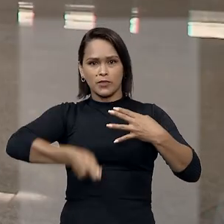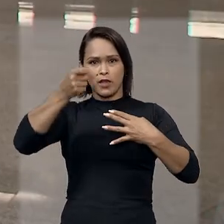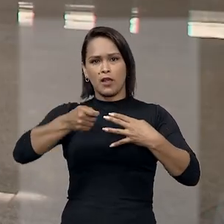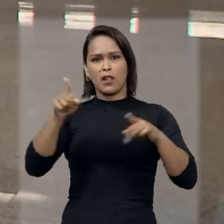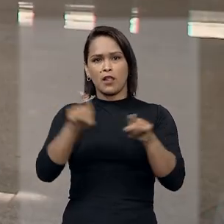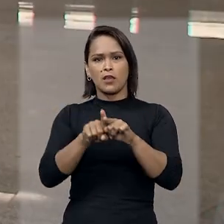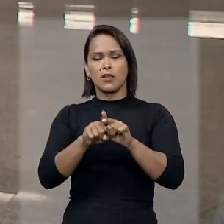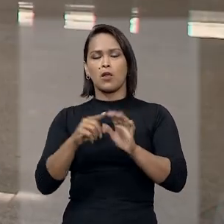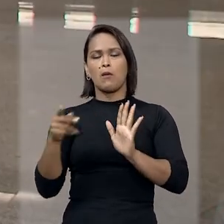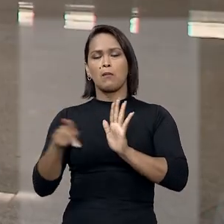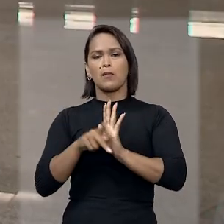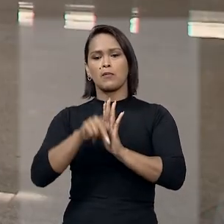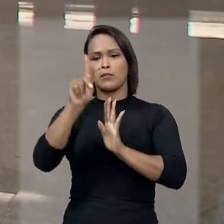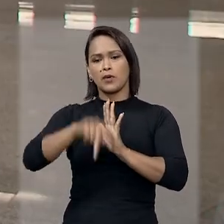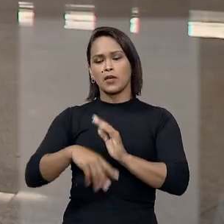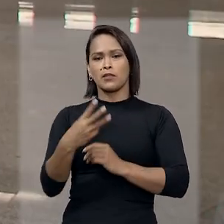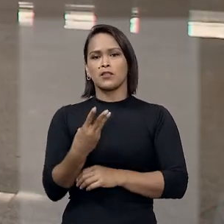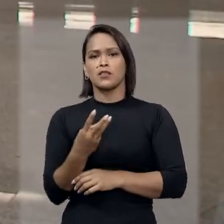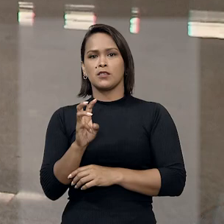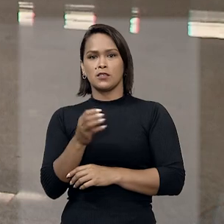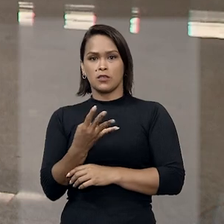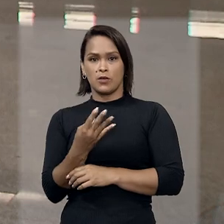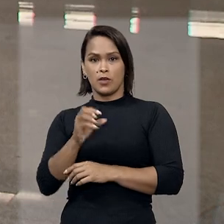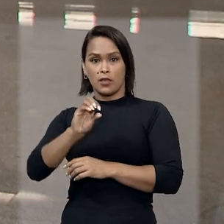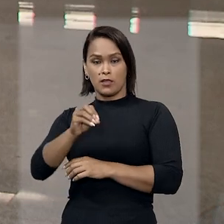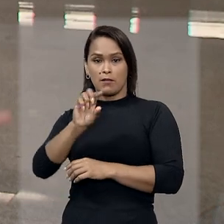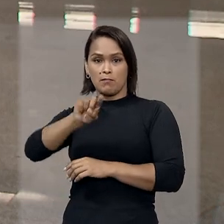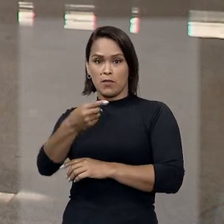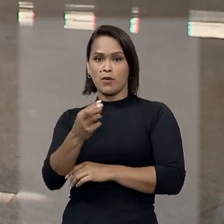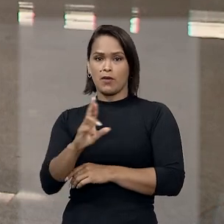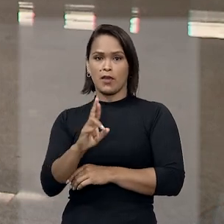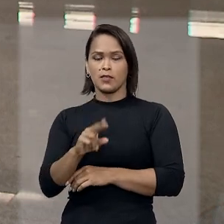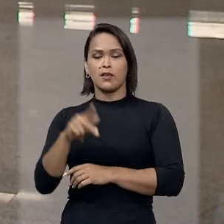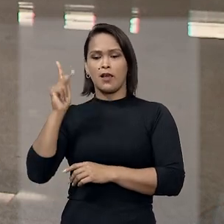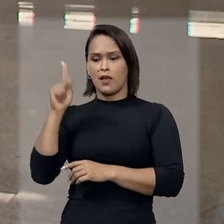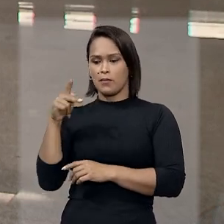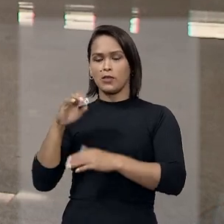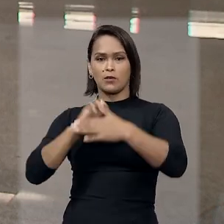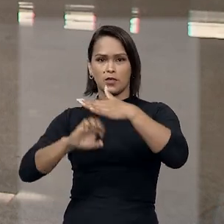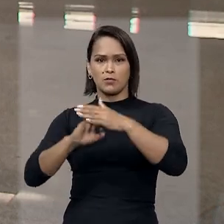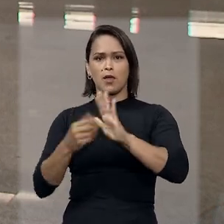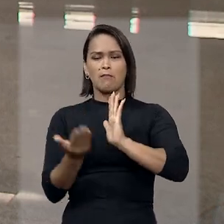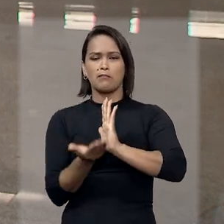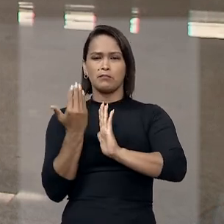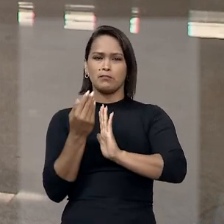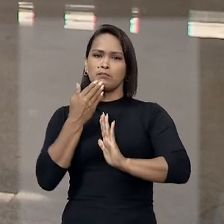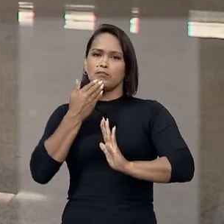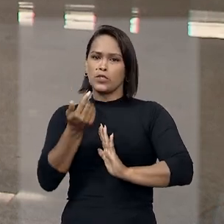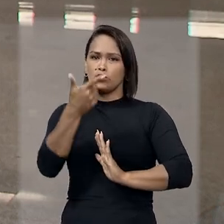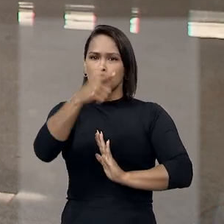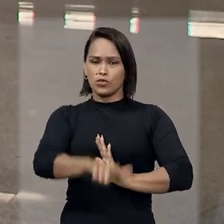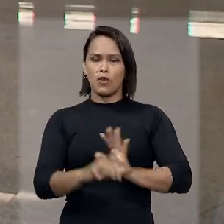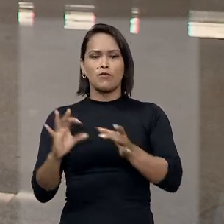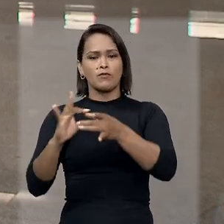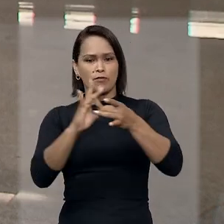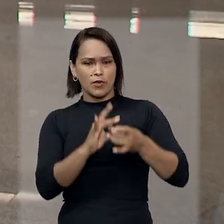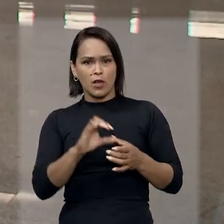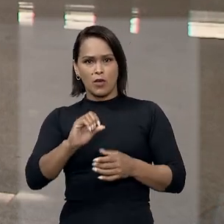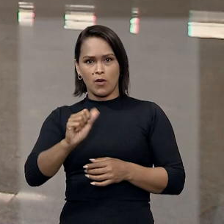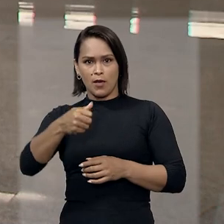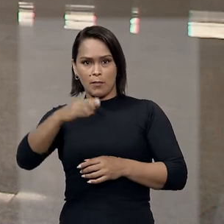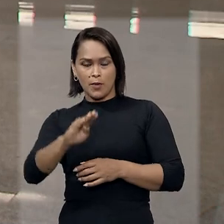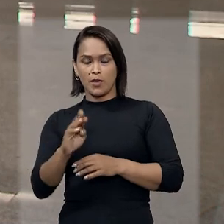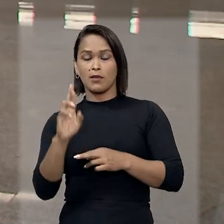propriedade do devedor estimado em 340 mil reais, a Petrobras revogou o mandato da sociedade de advogados que a